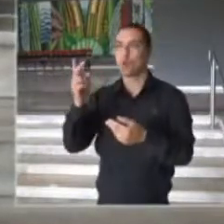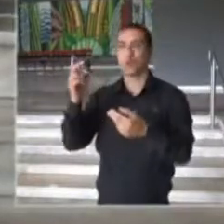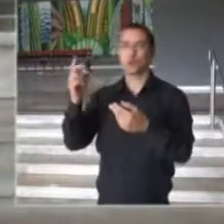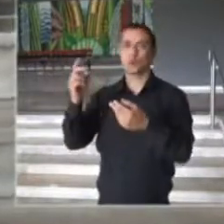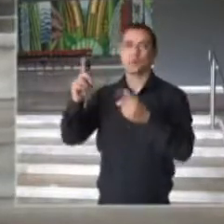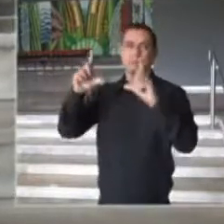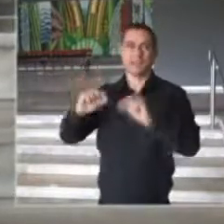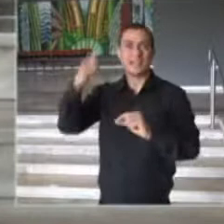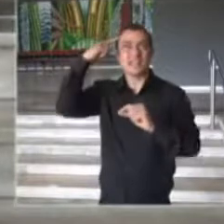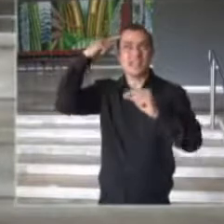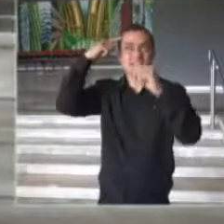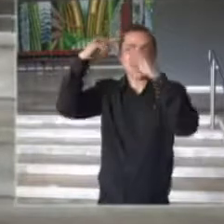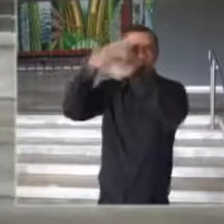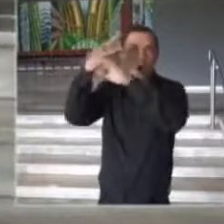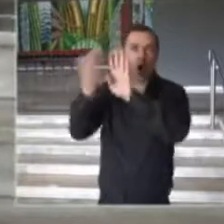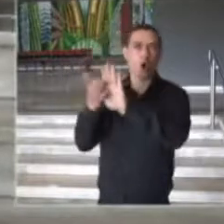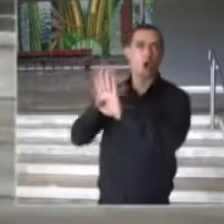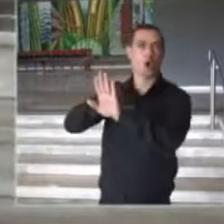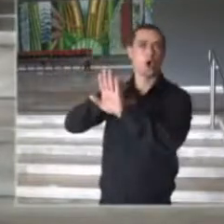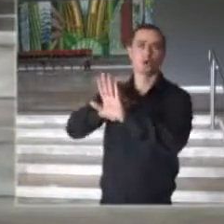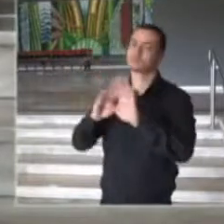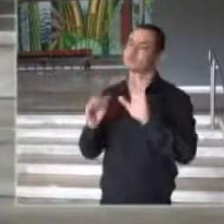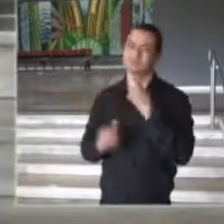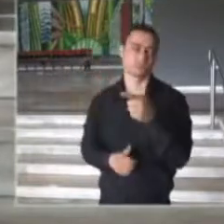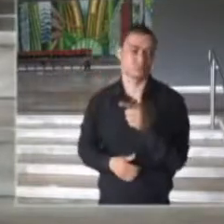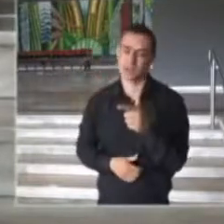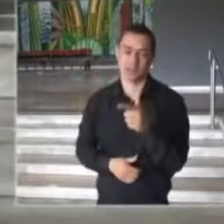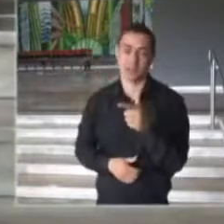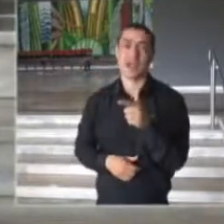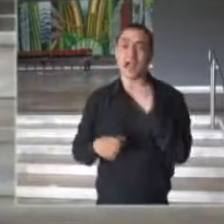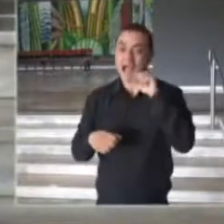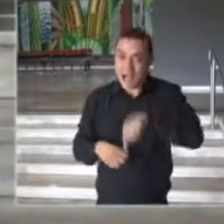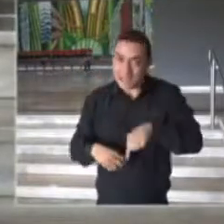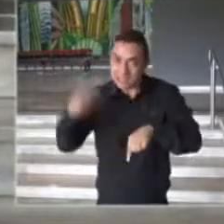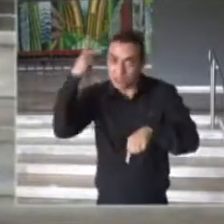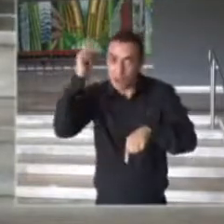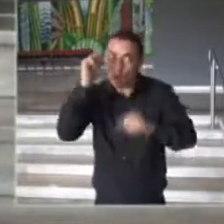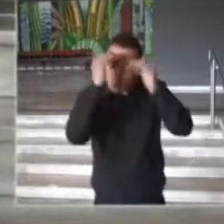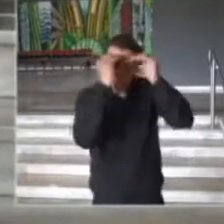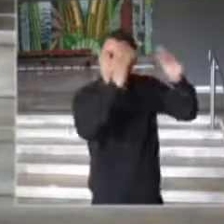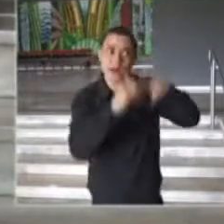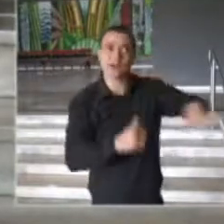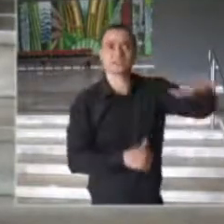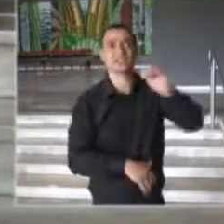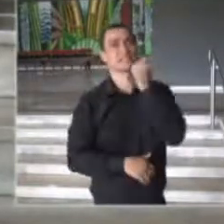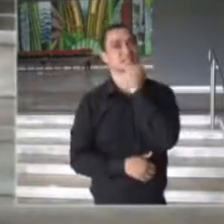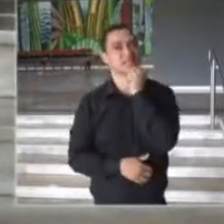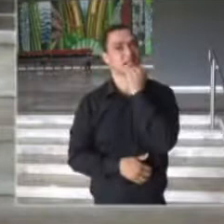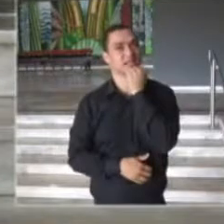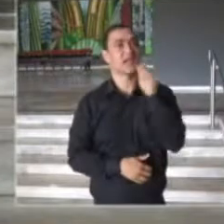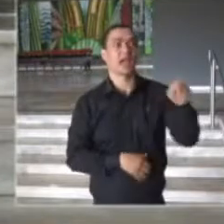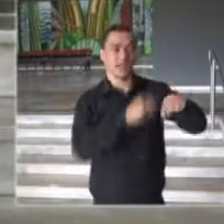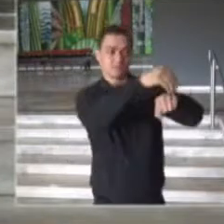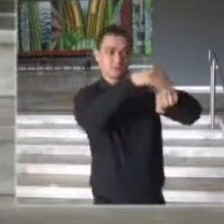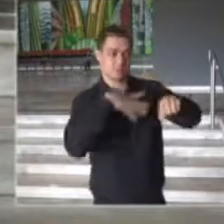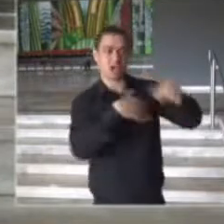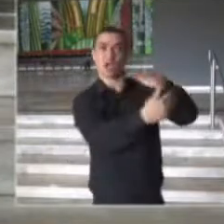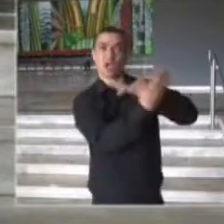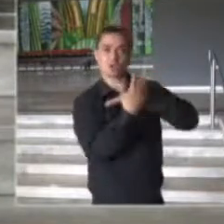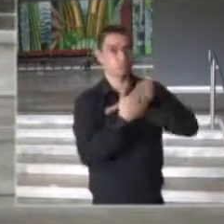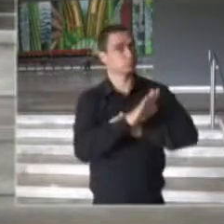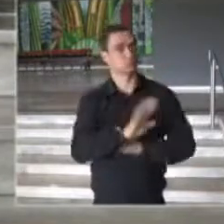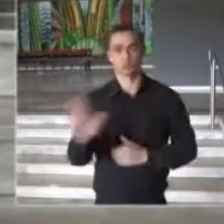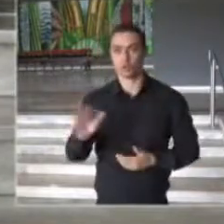muito menos ideológica. Aqui determina, manda a ciência, e a ciência que nos baliza e nos orienta.